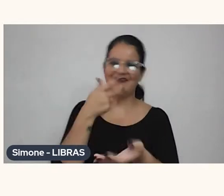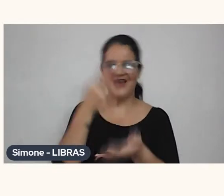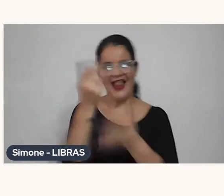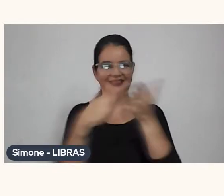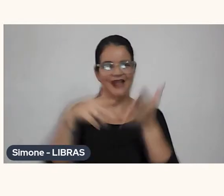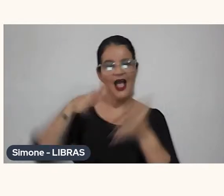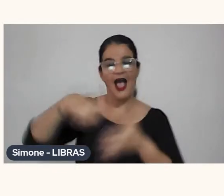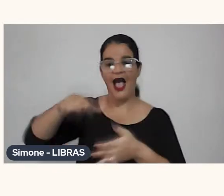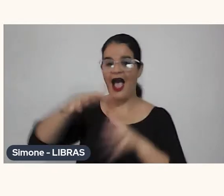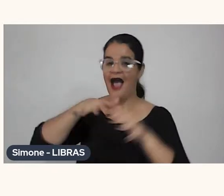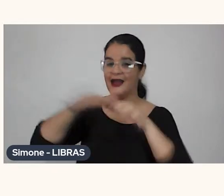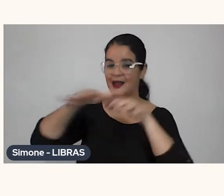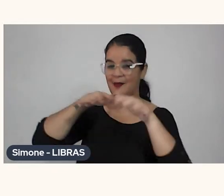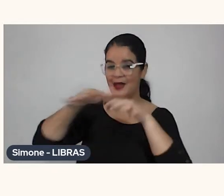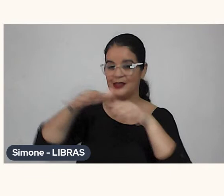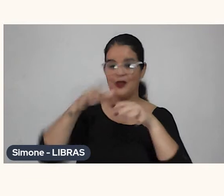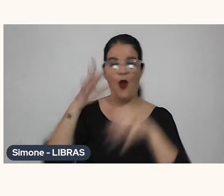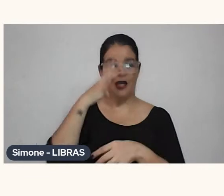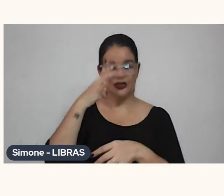admiro muito a animagem,